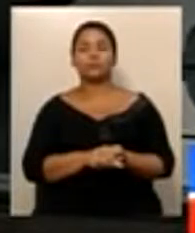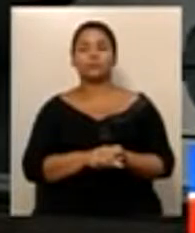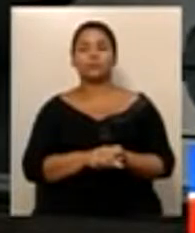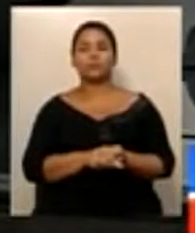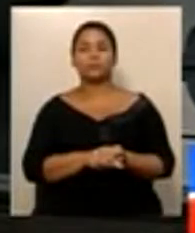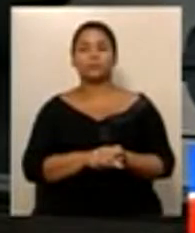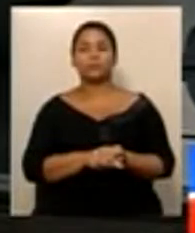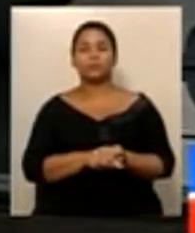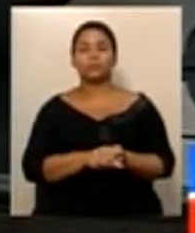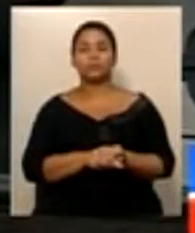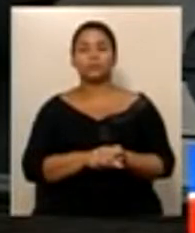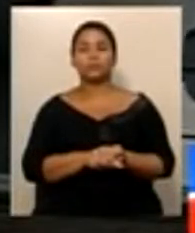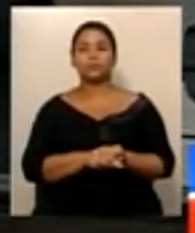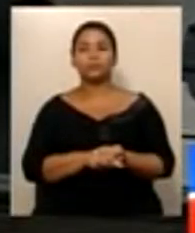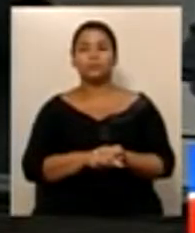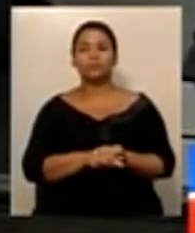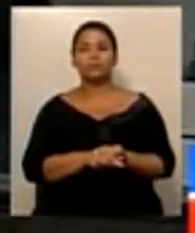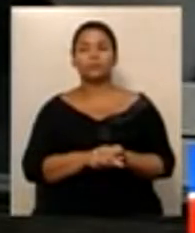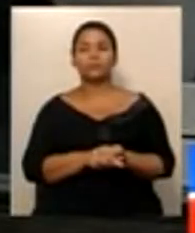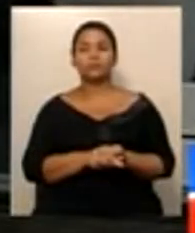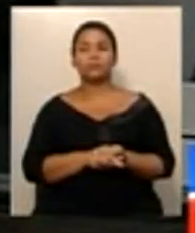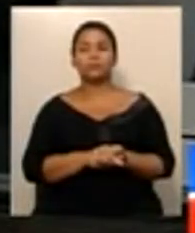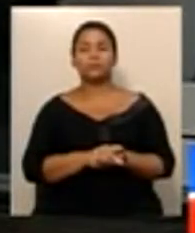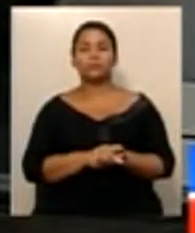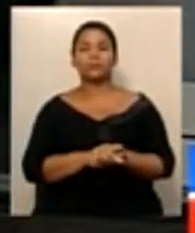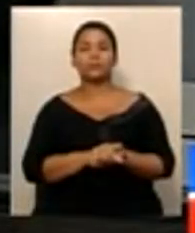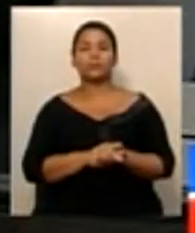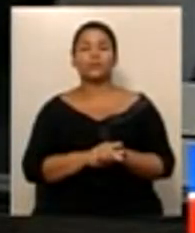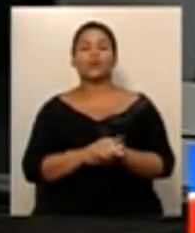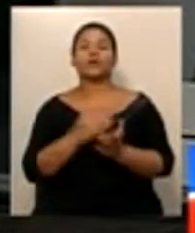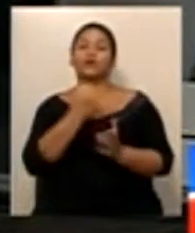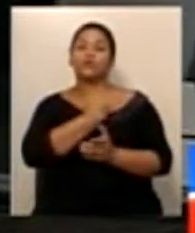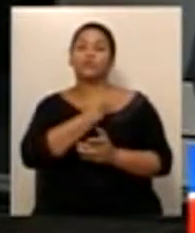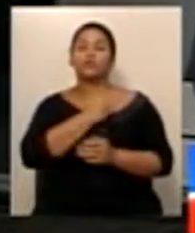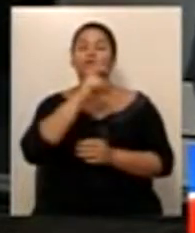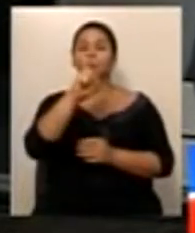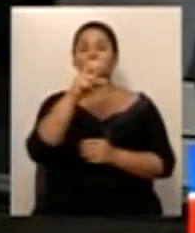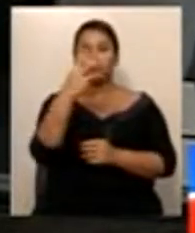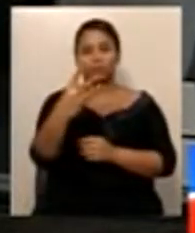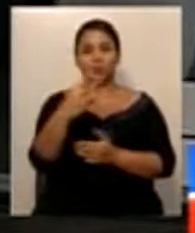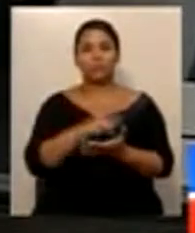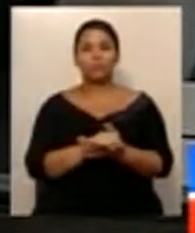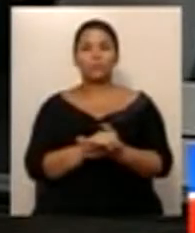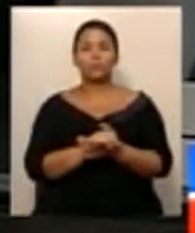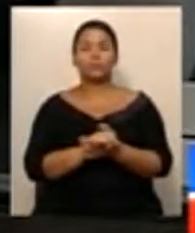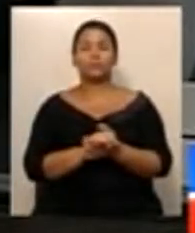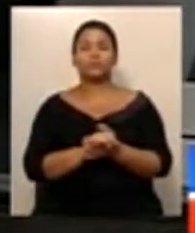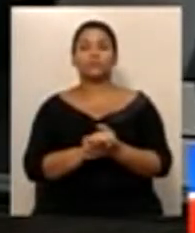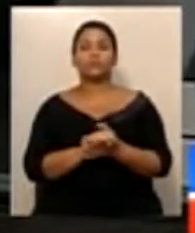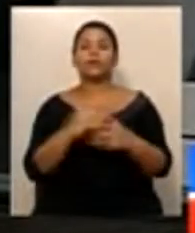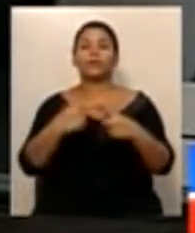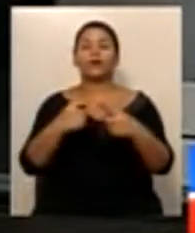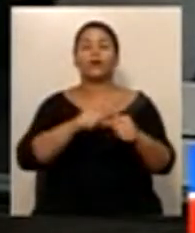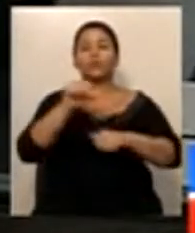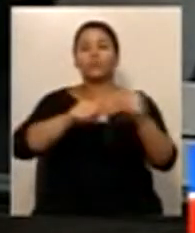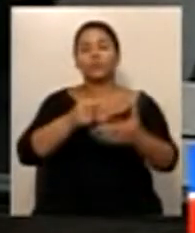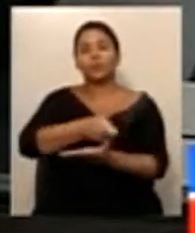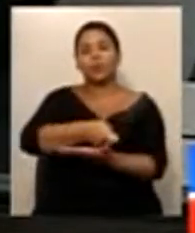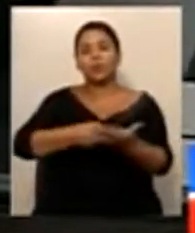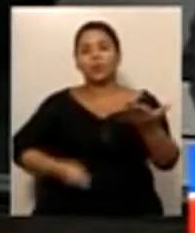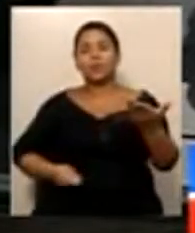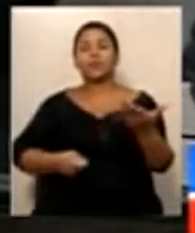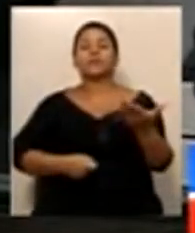Parecer sobre a emenda constitucional nº 53, barra 2013, de Autoria do Poder Executivo, que altera a redação do artigo